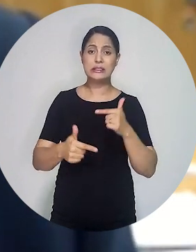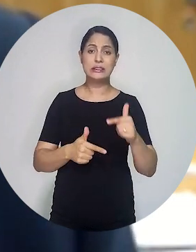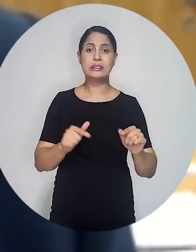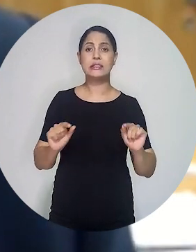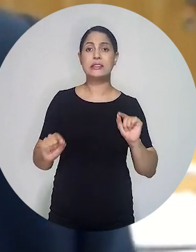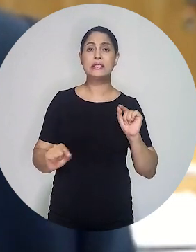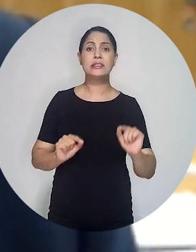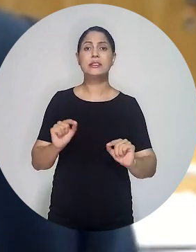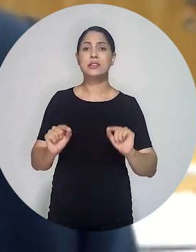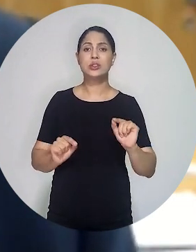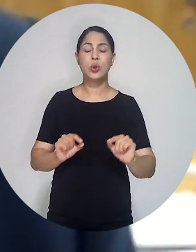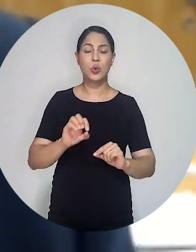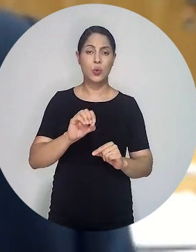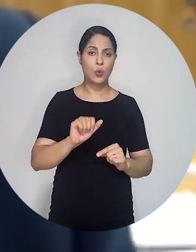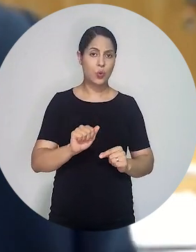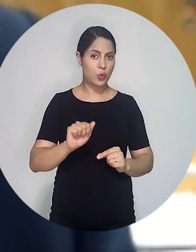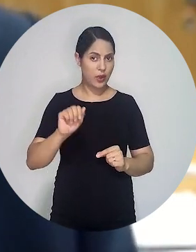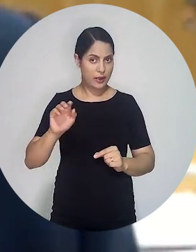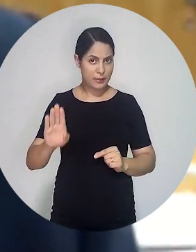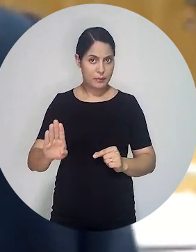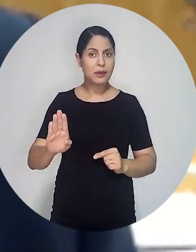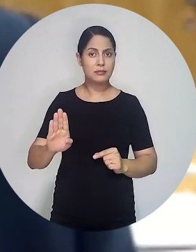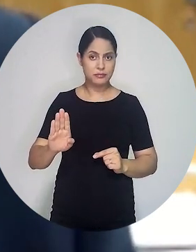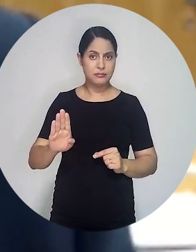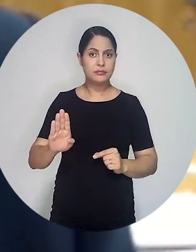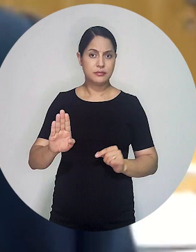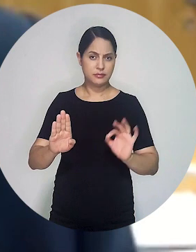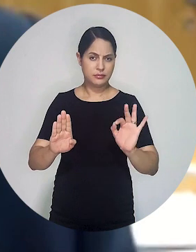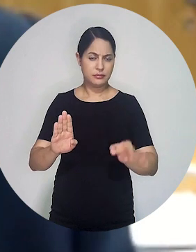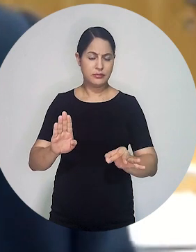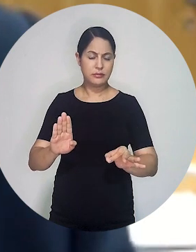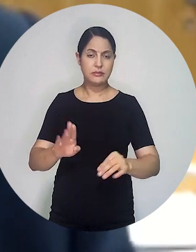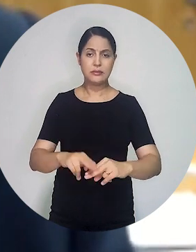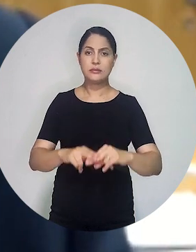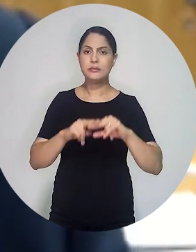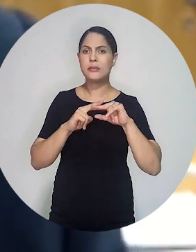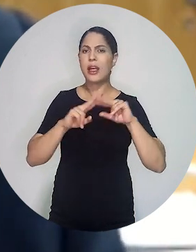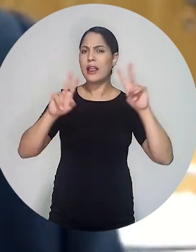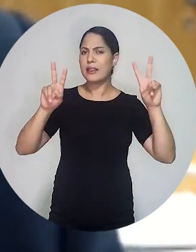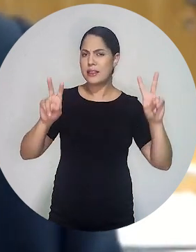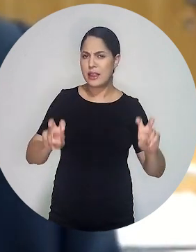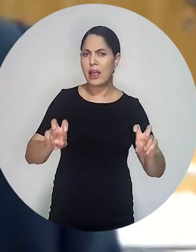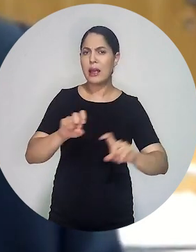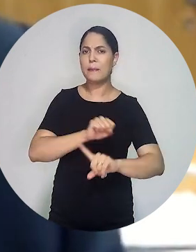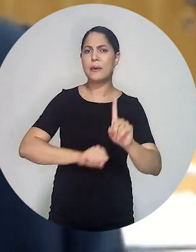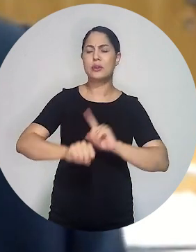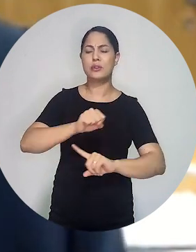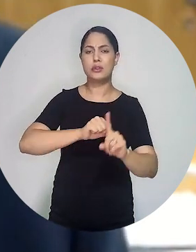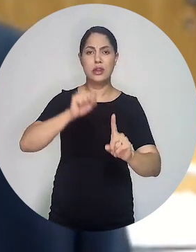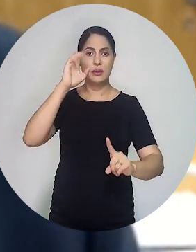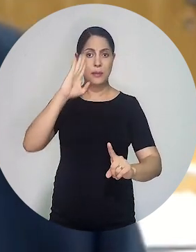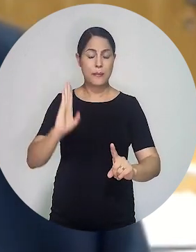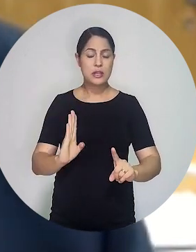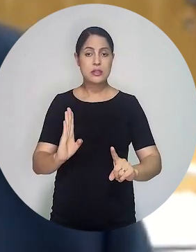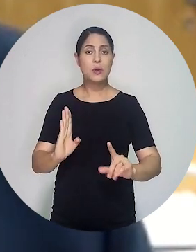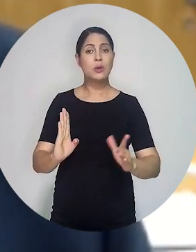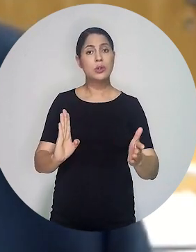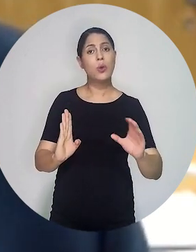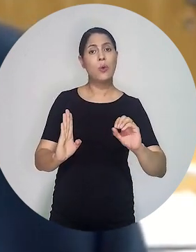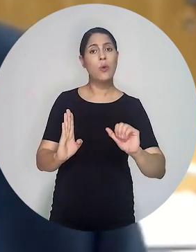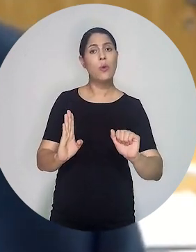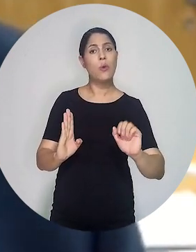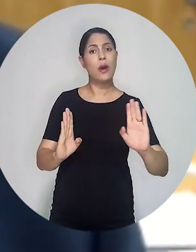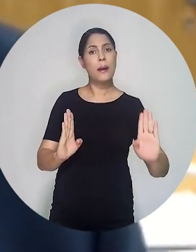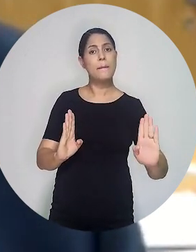da ordem, nas questões que envolvem a sociedade brasileira, as